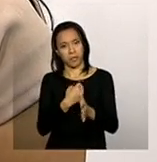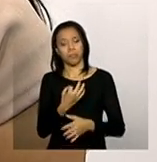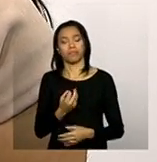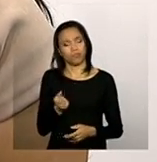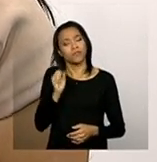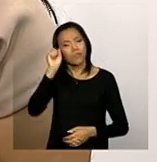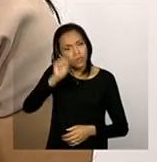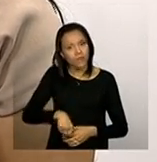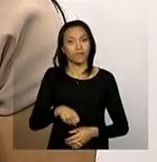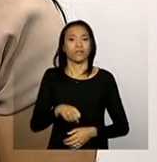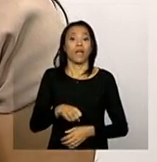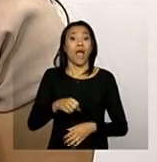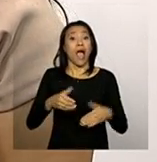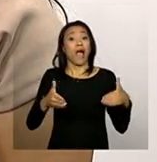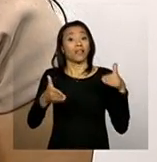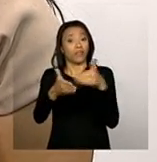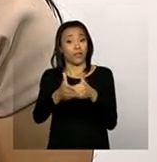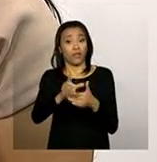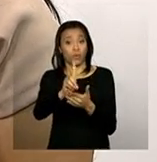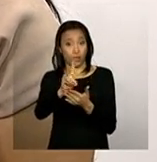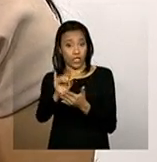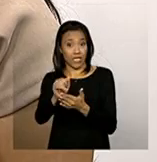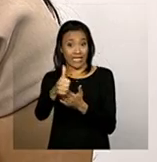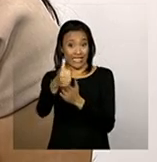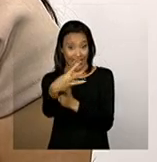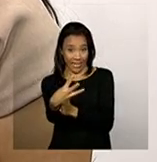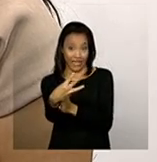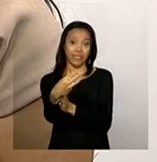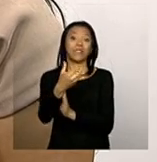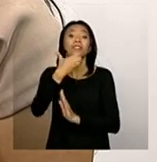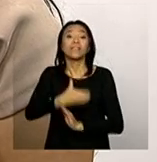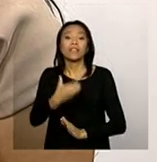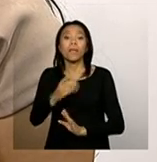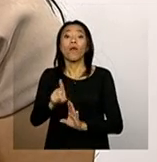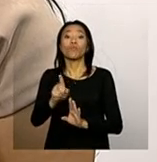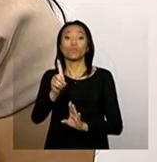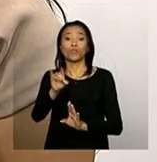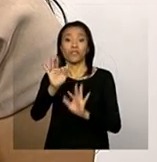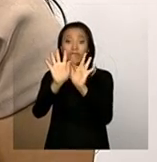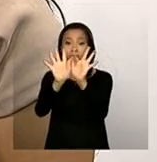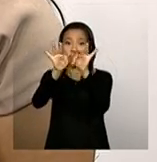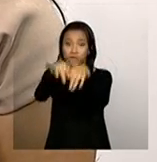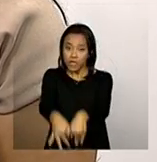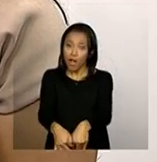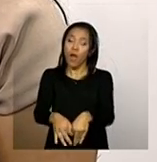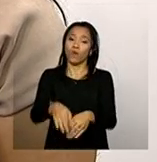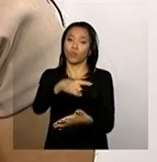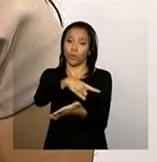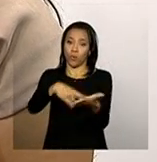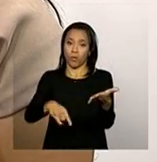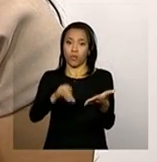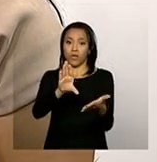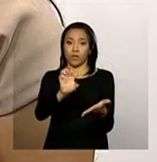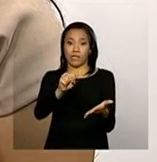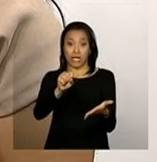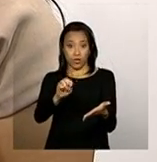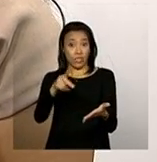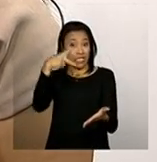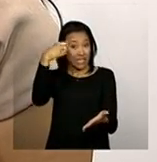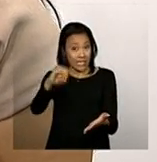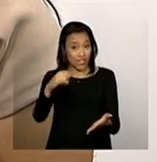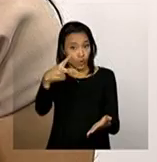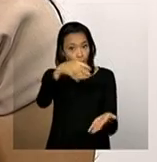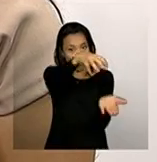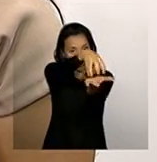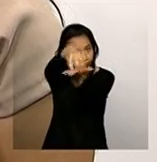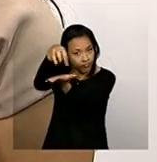Sim, até o dia 13 de dezembro, que é o dia final do censo, se a sua unidade passou a